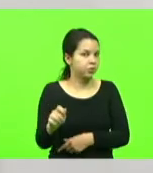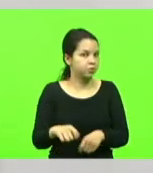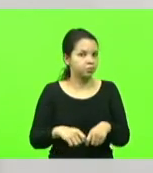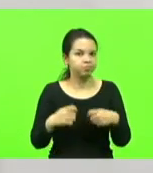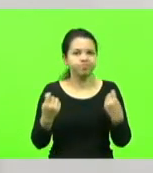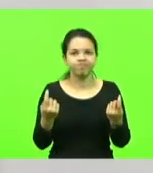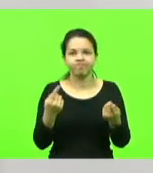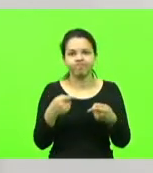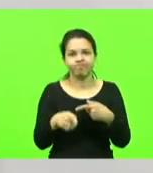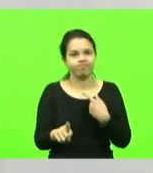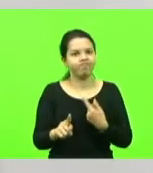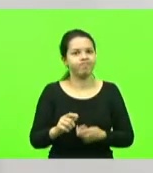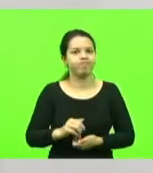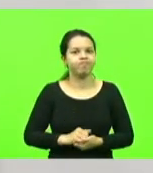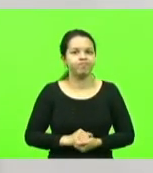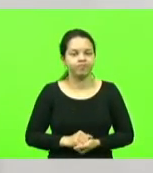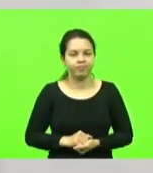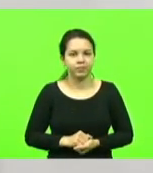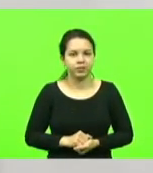é um absurdo.